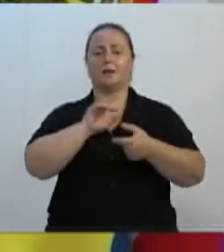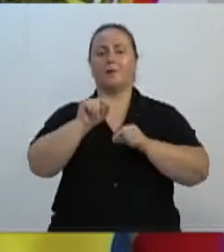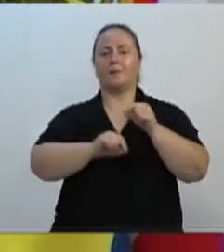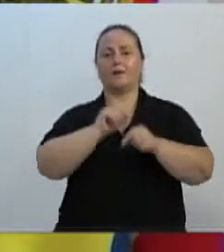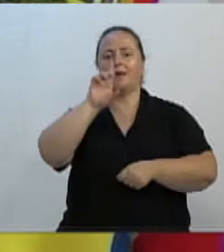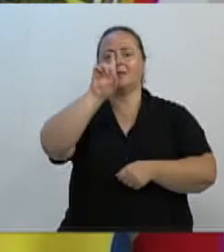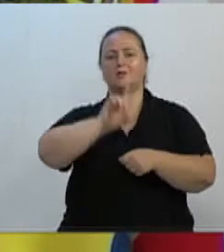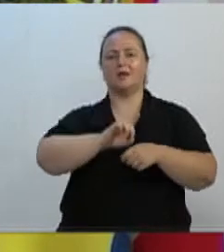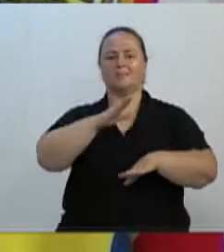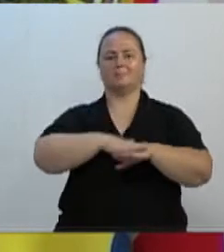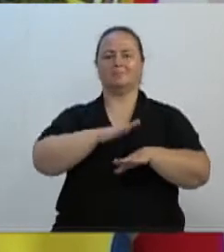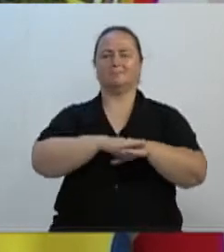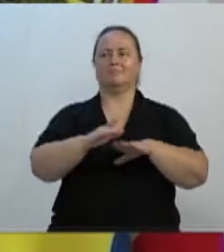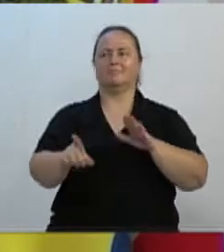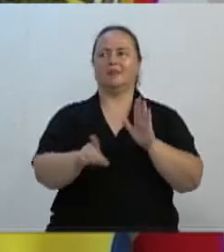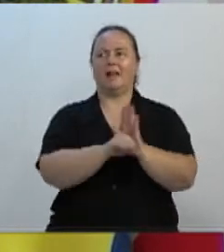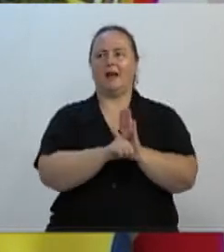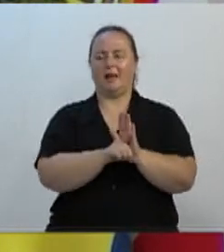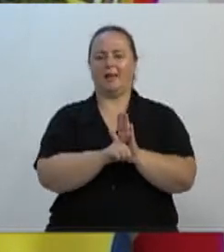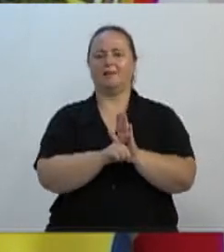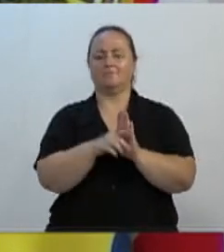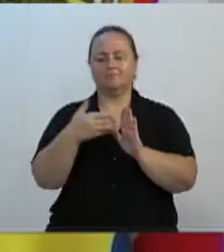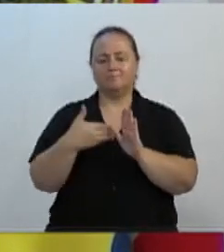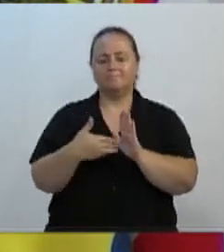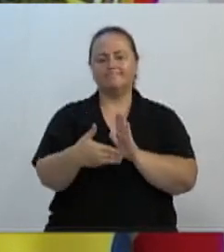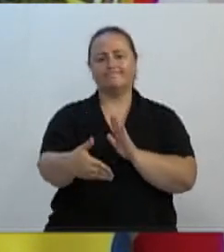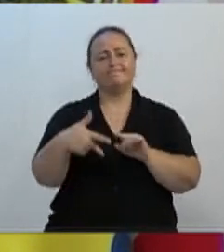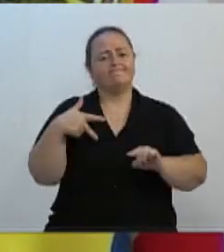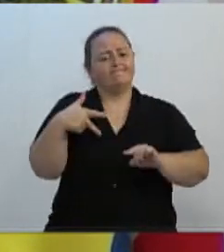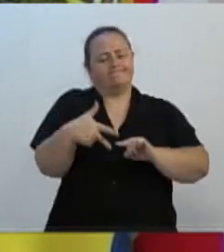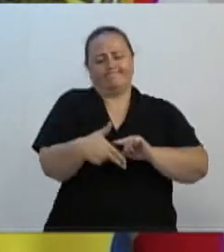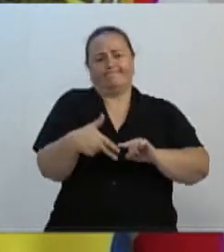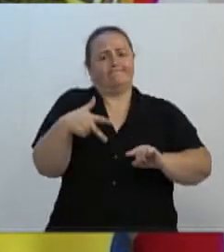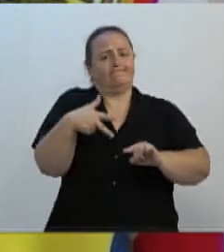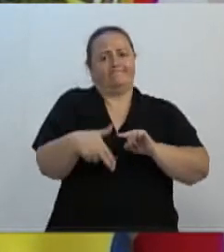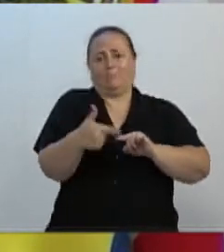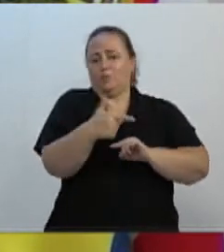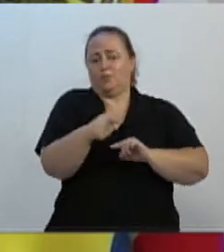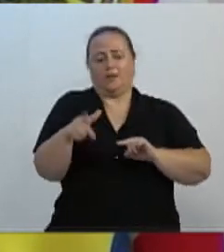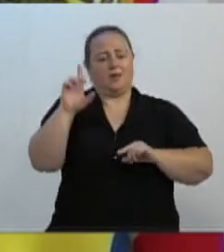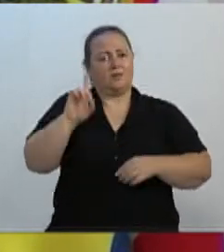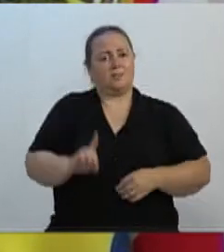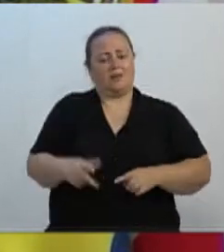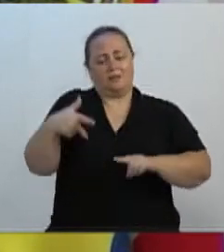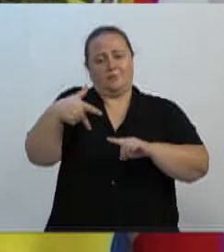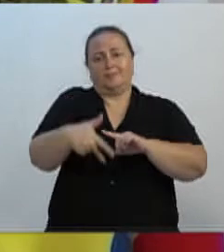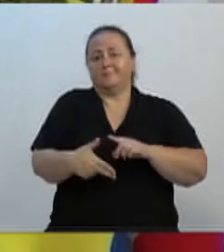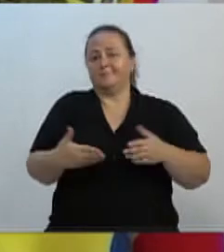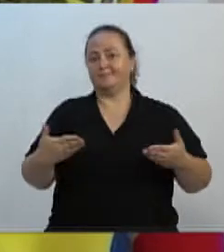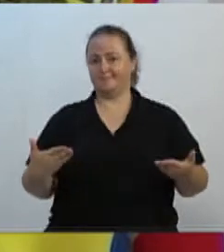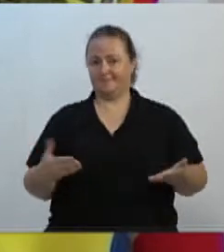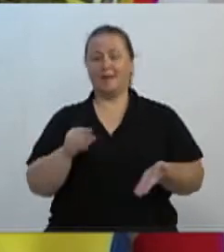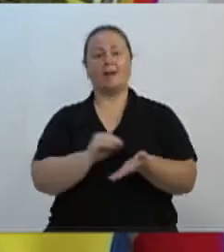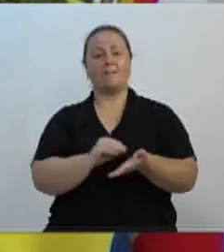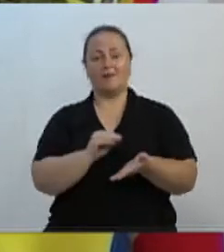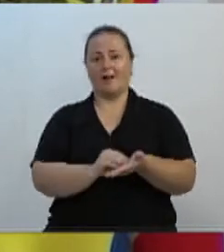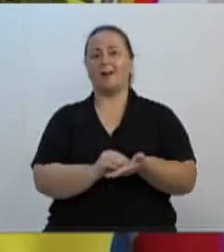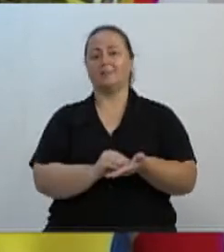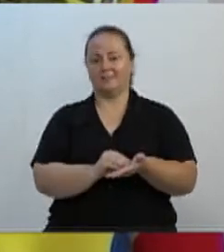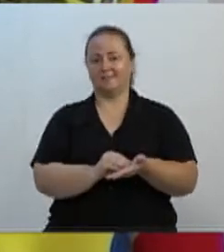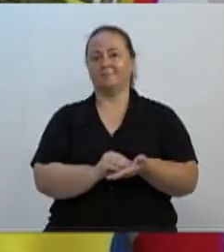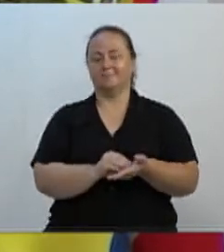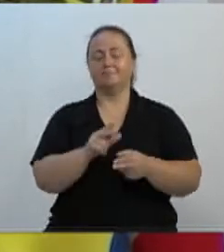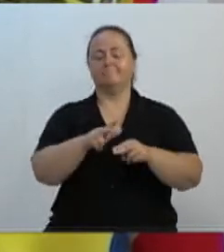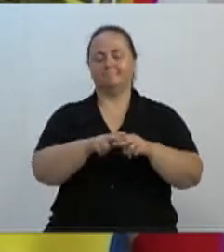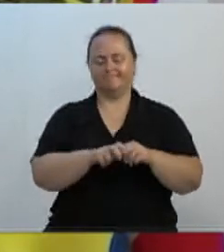previsto em lei federal e que, neste momento, está sendo cerceado pela falta de regulamentação. Dito isto, agradeço a